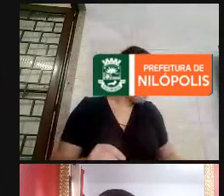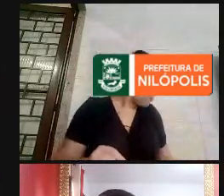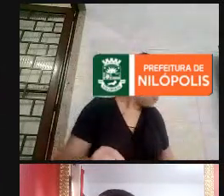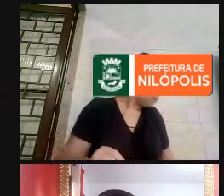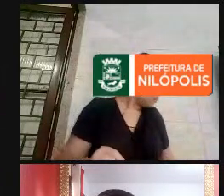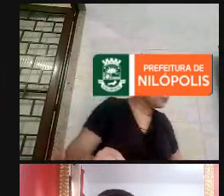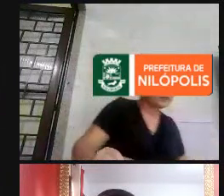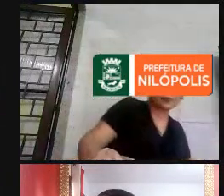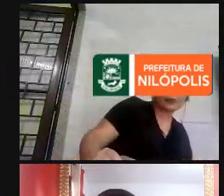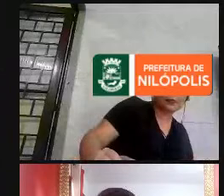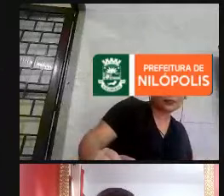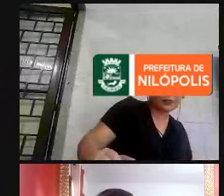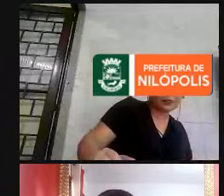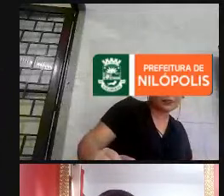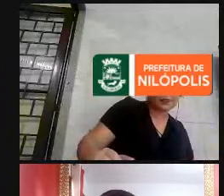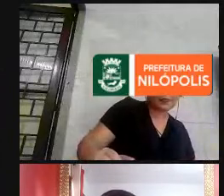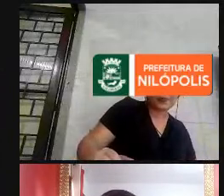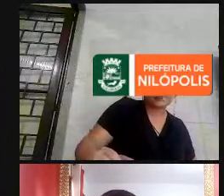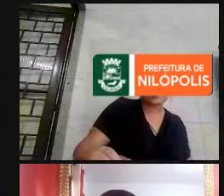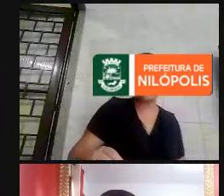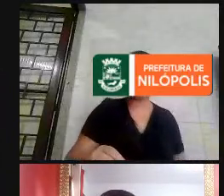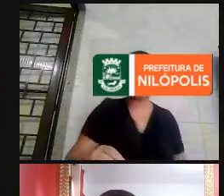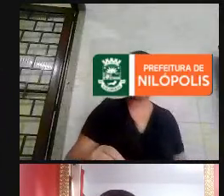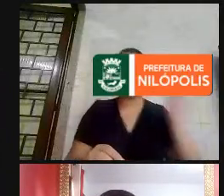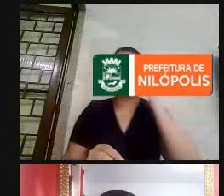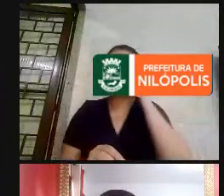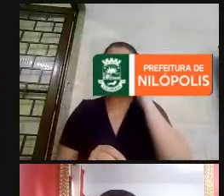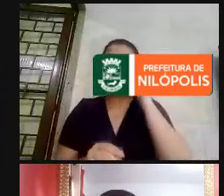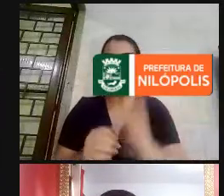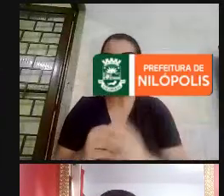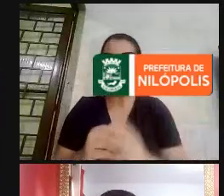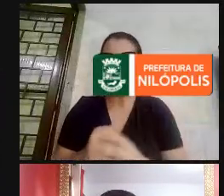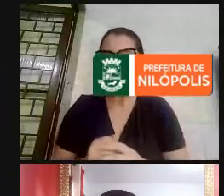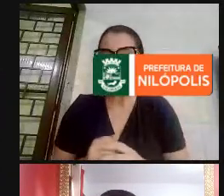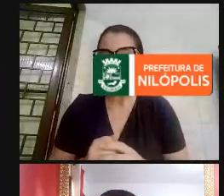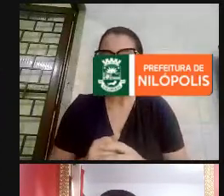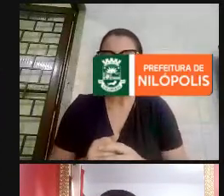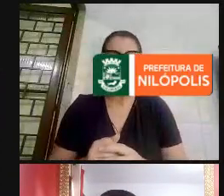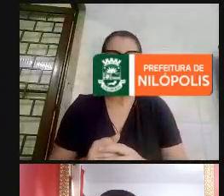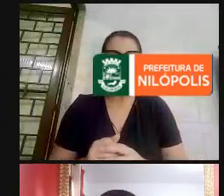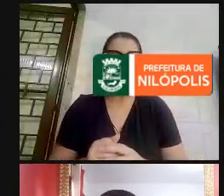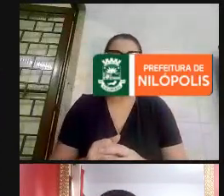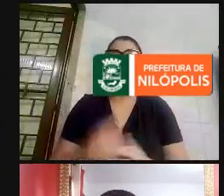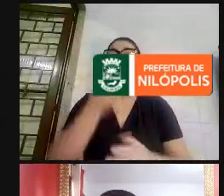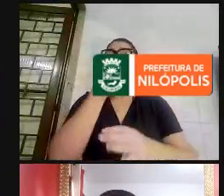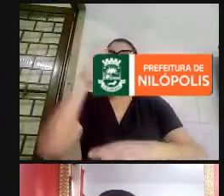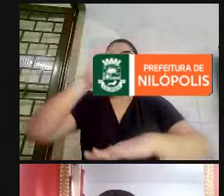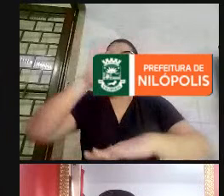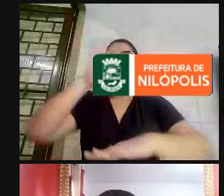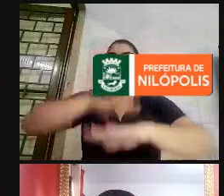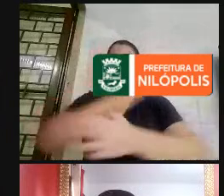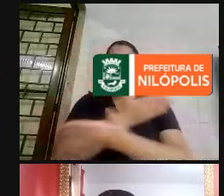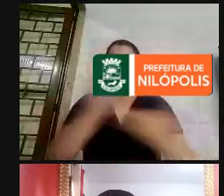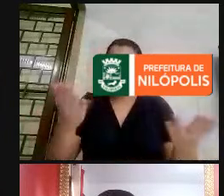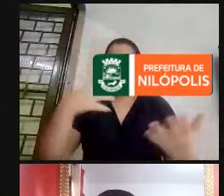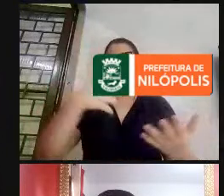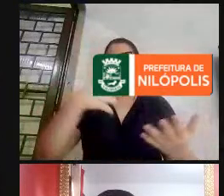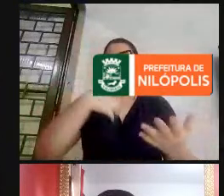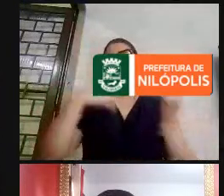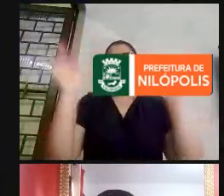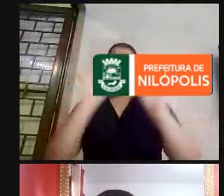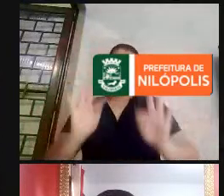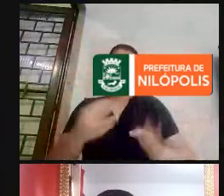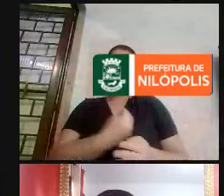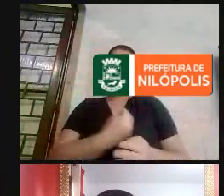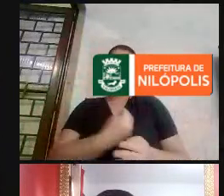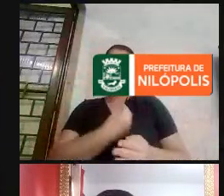Professor, o senhor tem que abrir o áudio. Perfeito, abrir o áudio aqui, Felipe. Boa tarde a todos, estou muito feliz de fazer parte desse